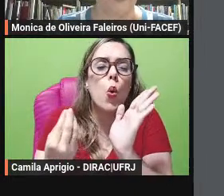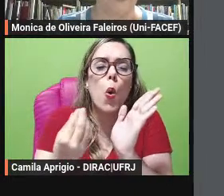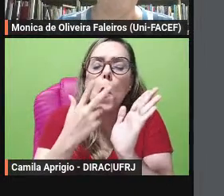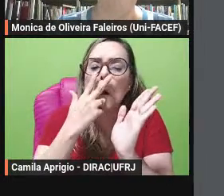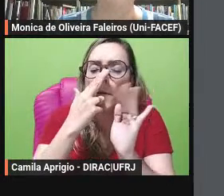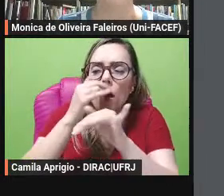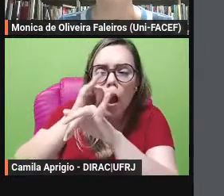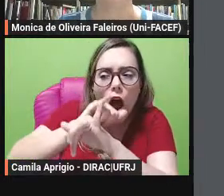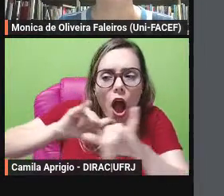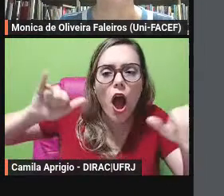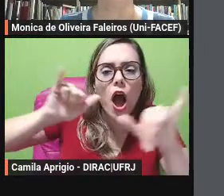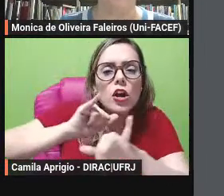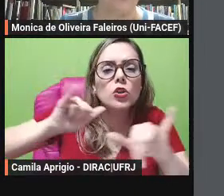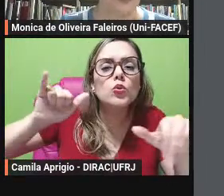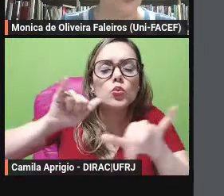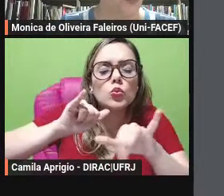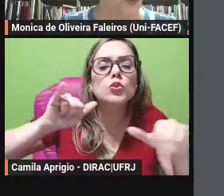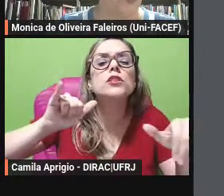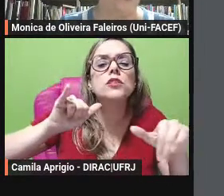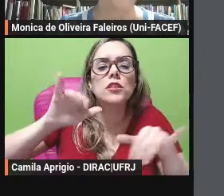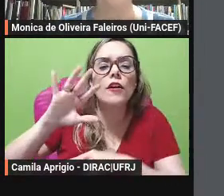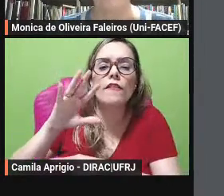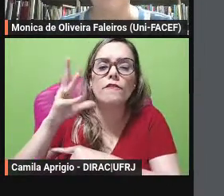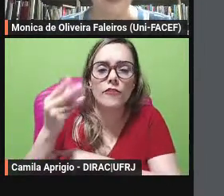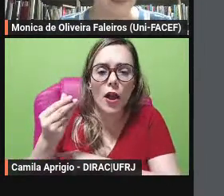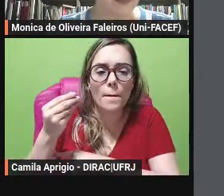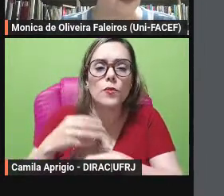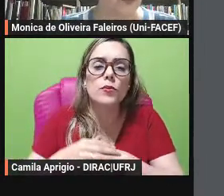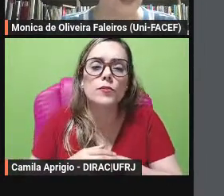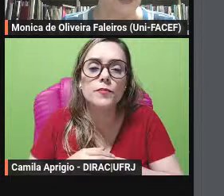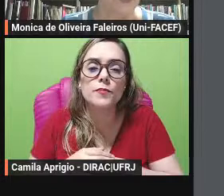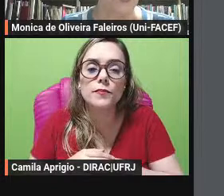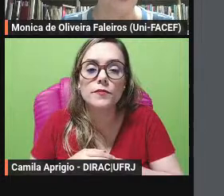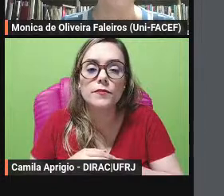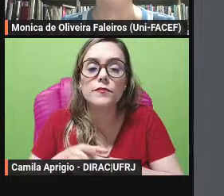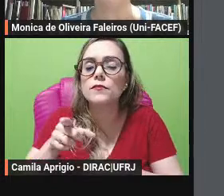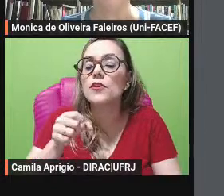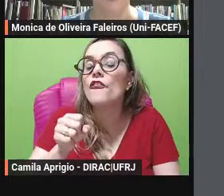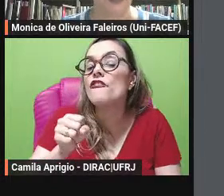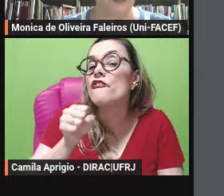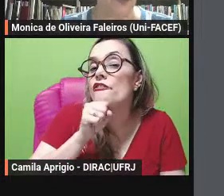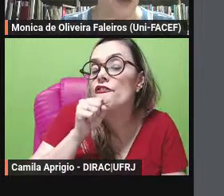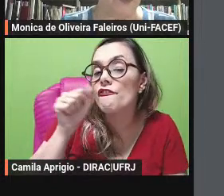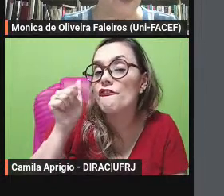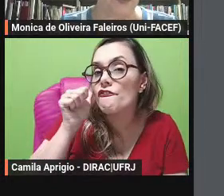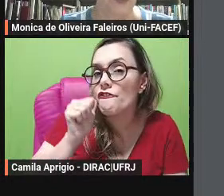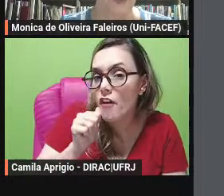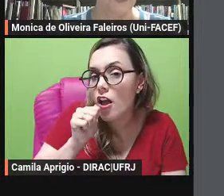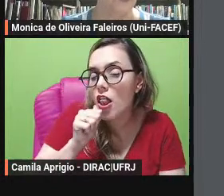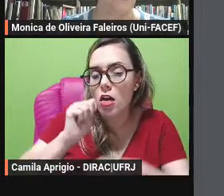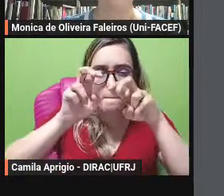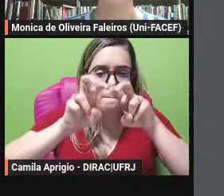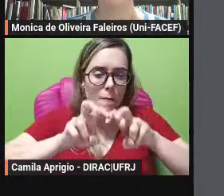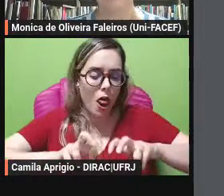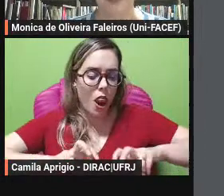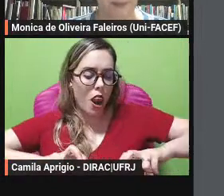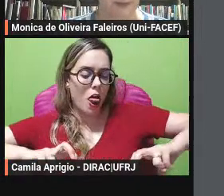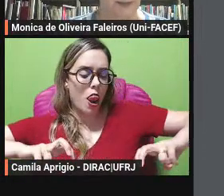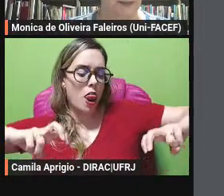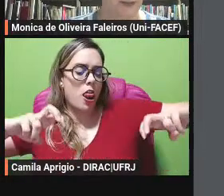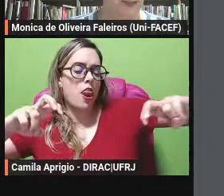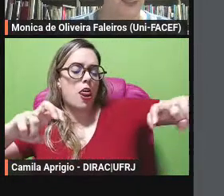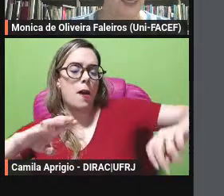fábulas as fábulas como velhas no banquete de Baltazar e novas quando o Brasil forma a